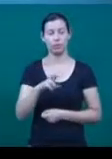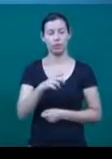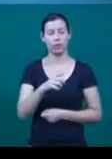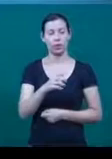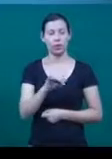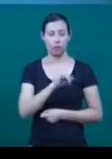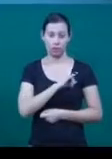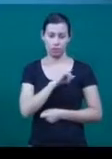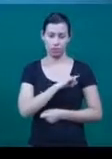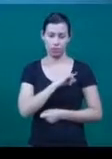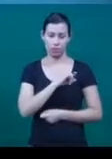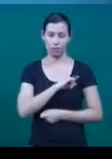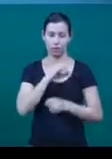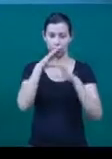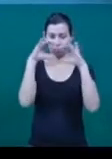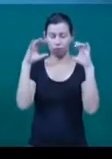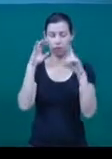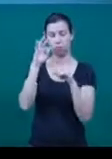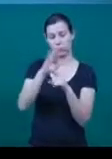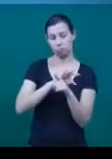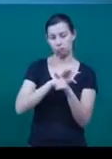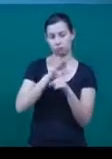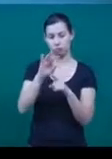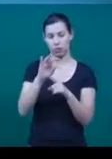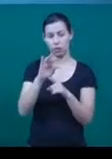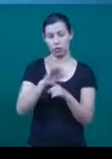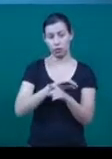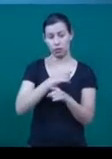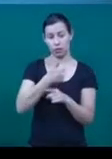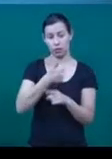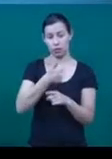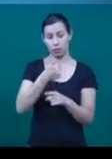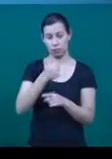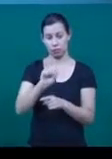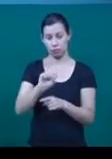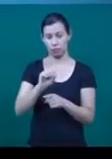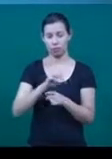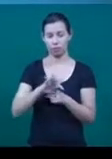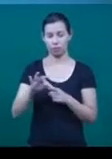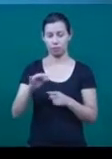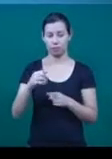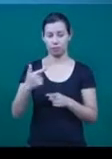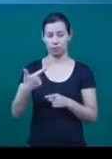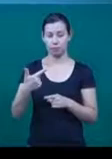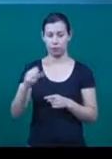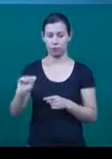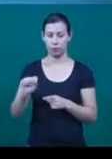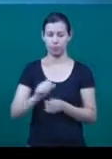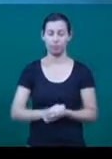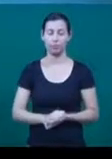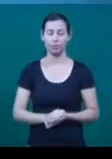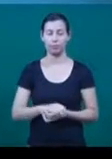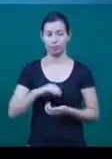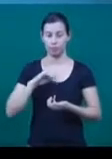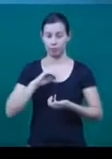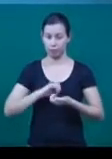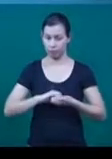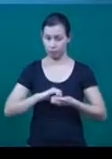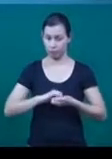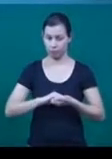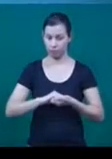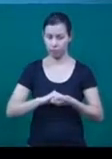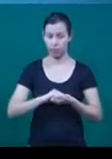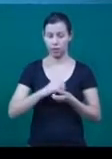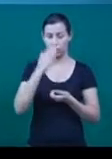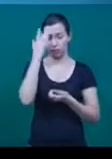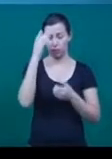Ituiutaba, tempo nublado e variação da temperatura. Mínima de 18 e máxima de 28 graus. Em Monte Carmelo, a